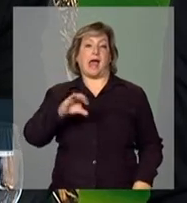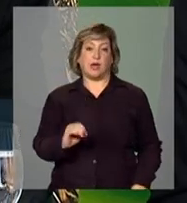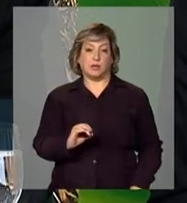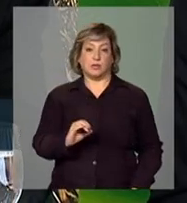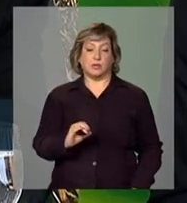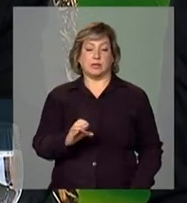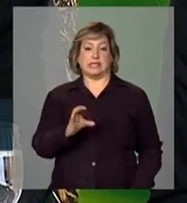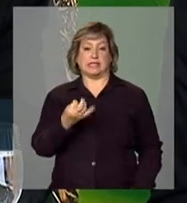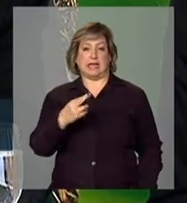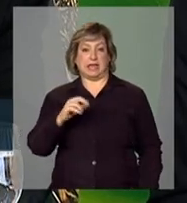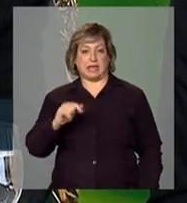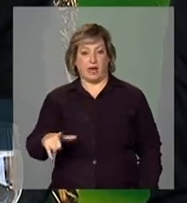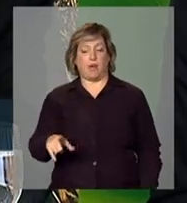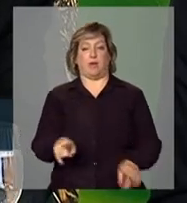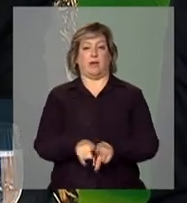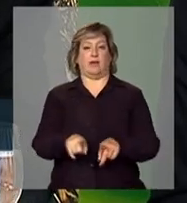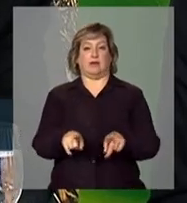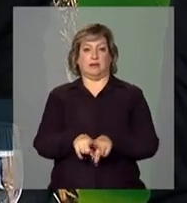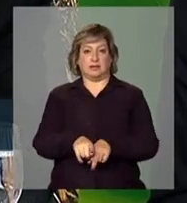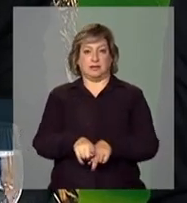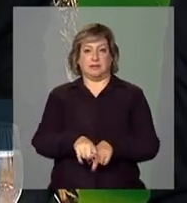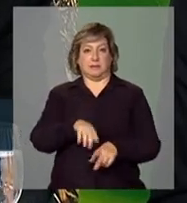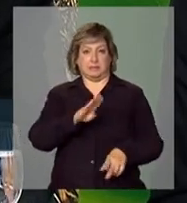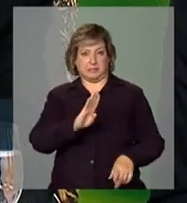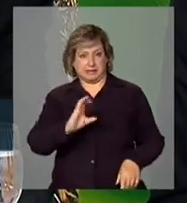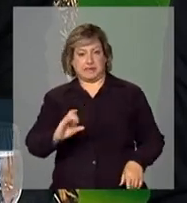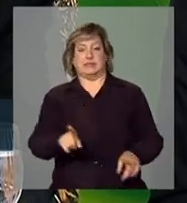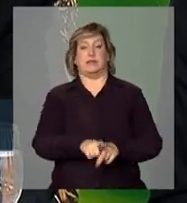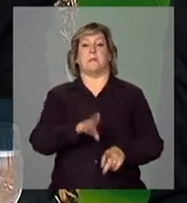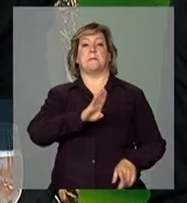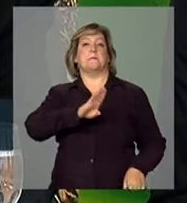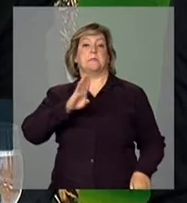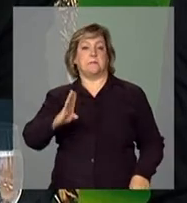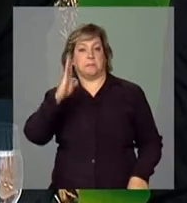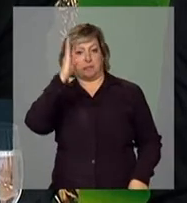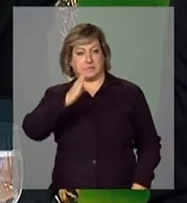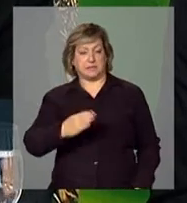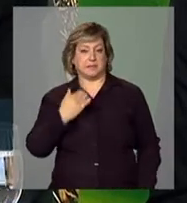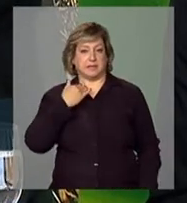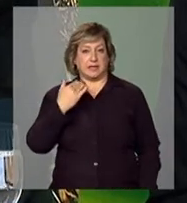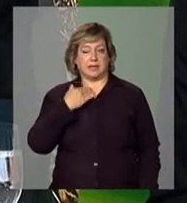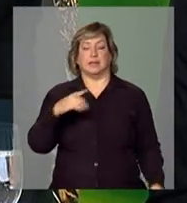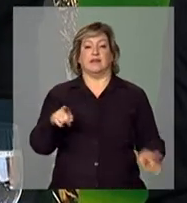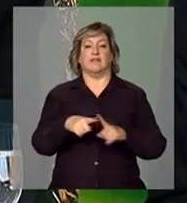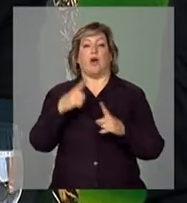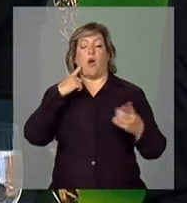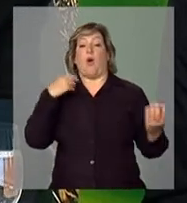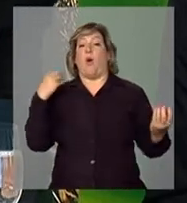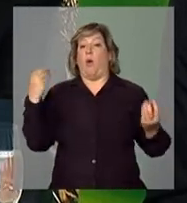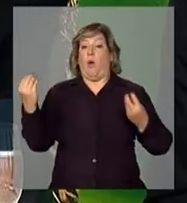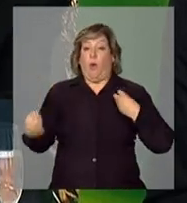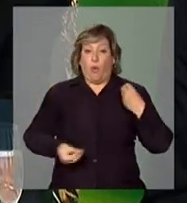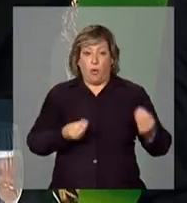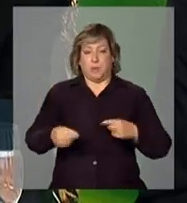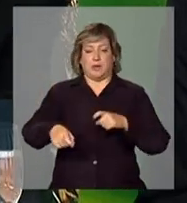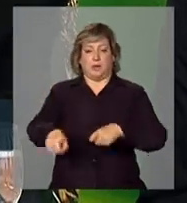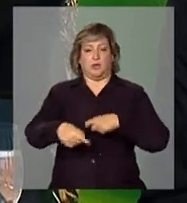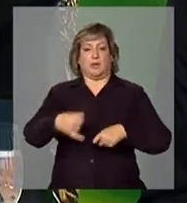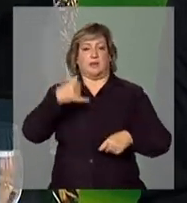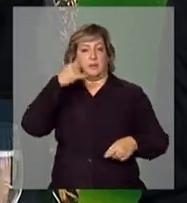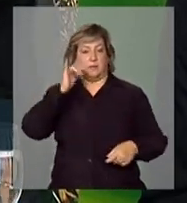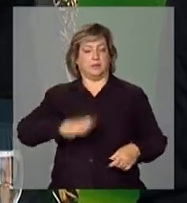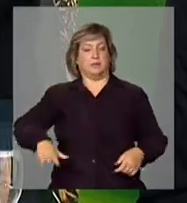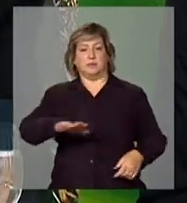Brasil, sempre discutindo ali o que fosse melhor, o tamanho da agricultura brasileira. E nos orgulha muito